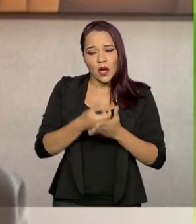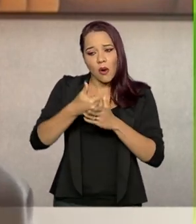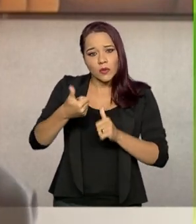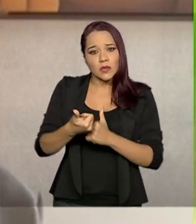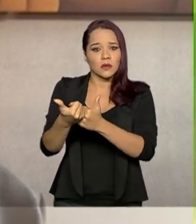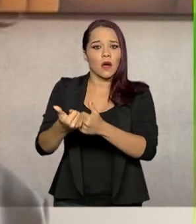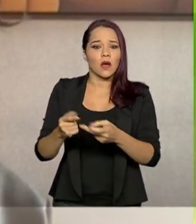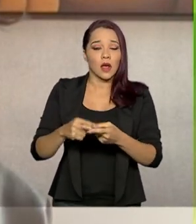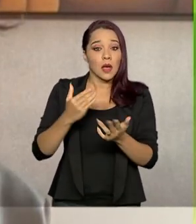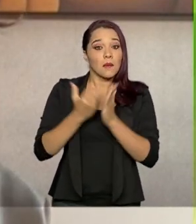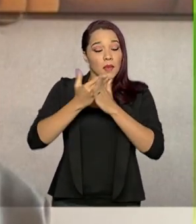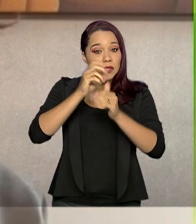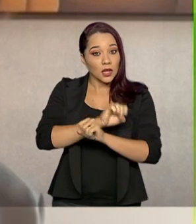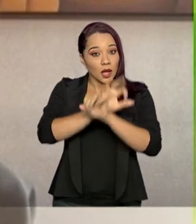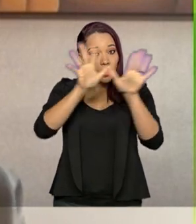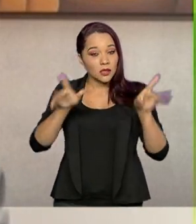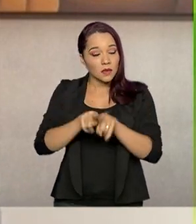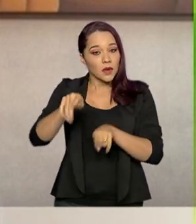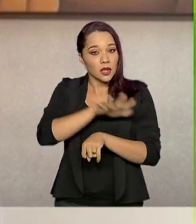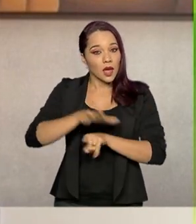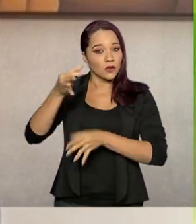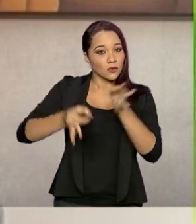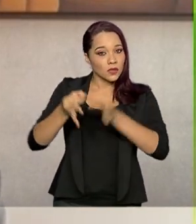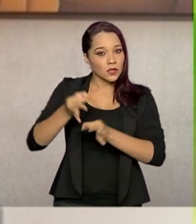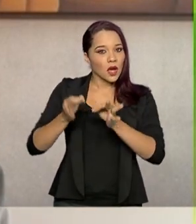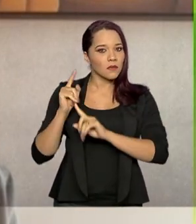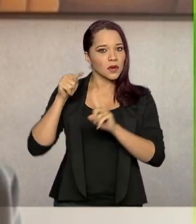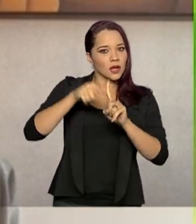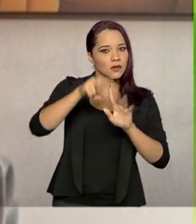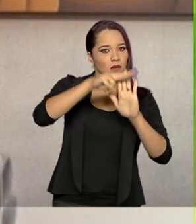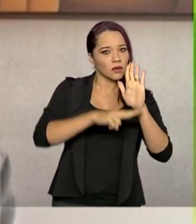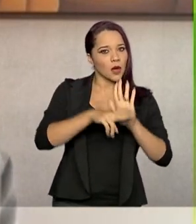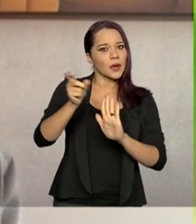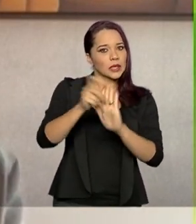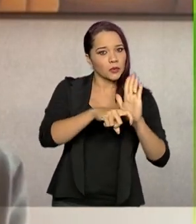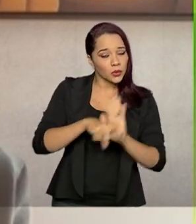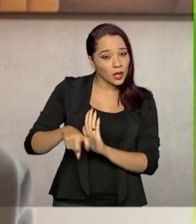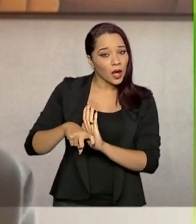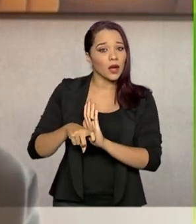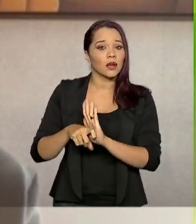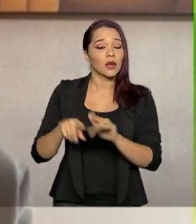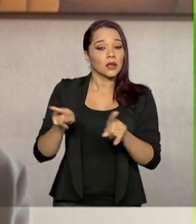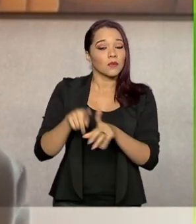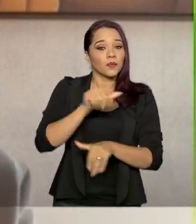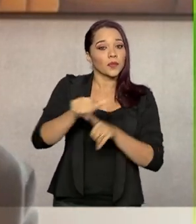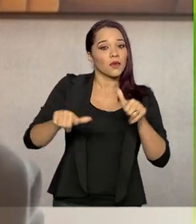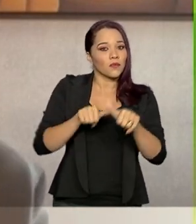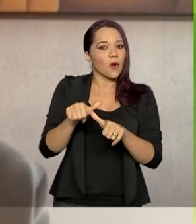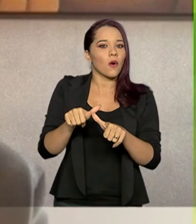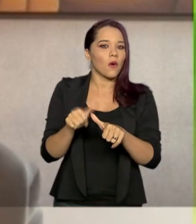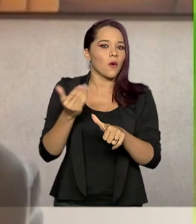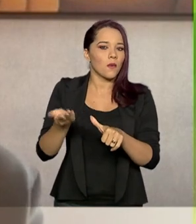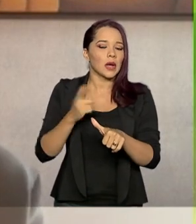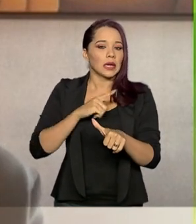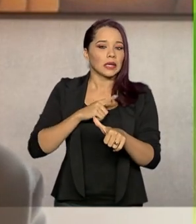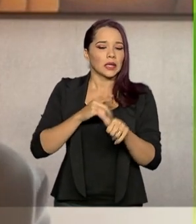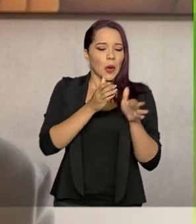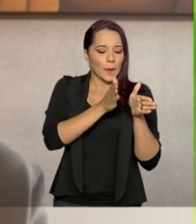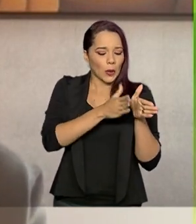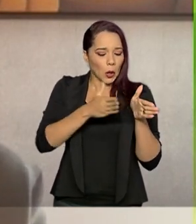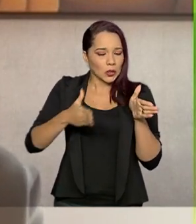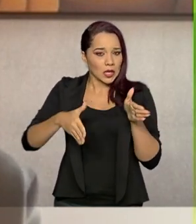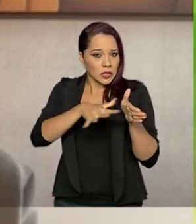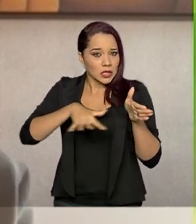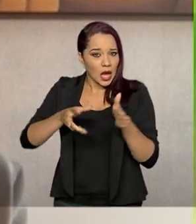mais clareza também da perspectiva do judiciário na aplicação da norma tributária, eventualmente uma reforma que torne o processo